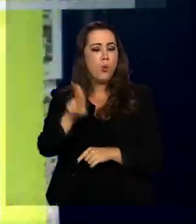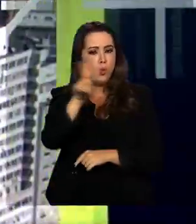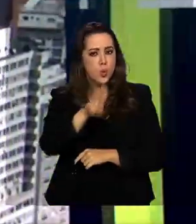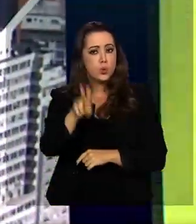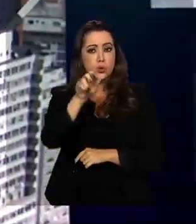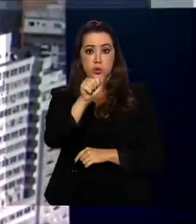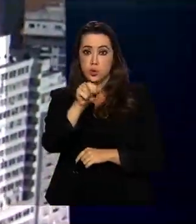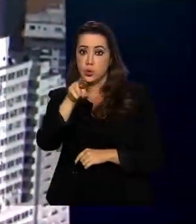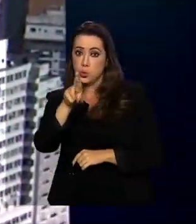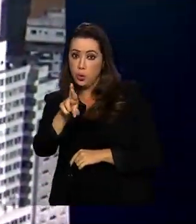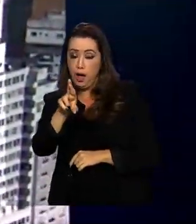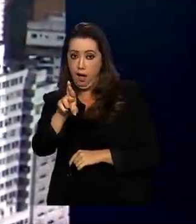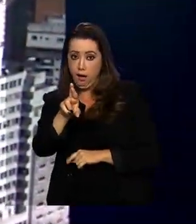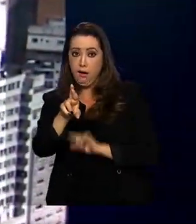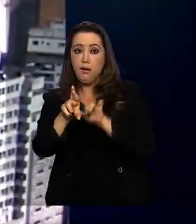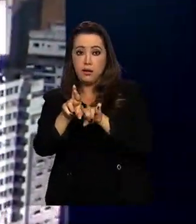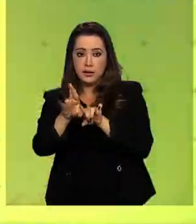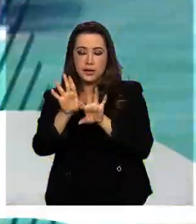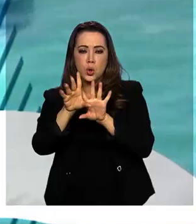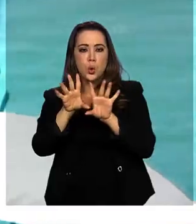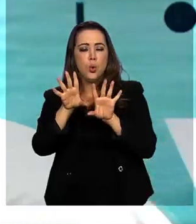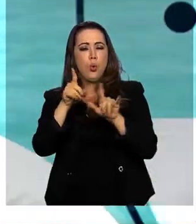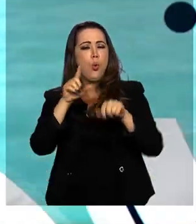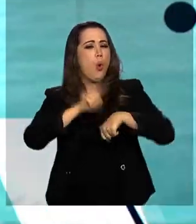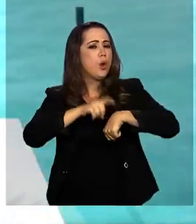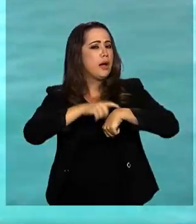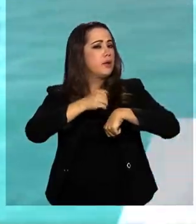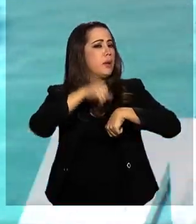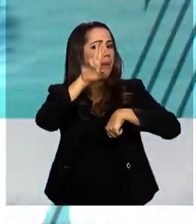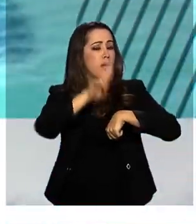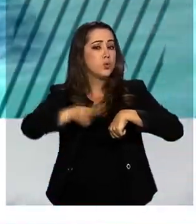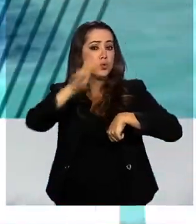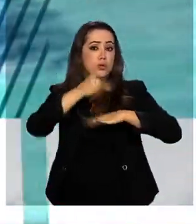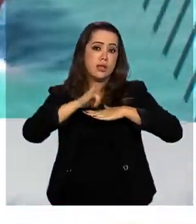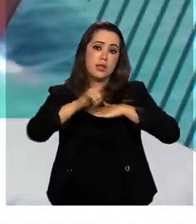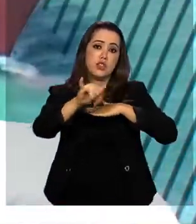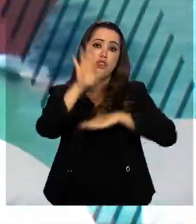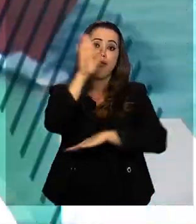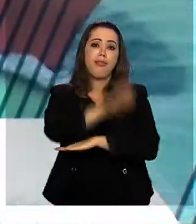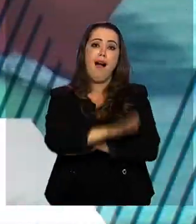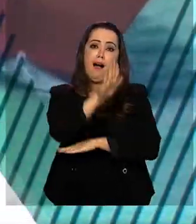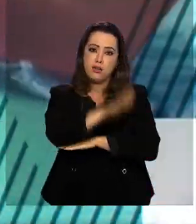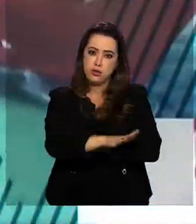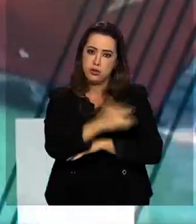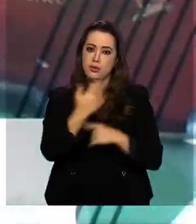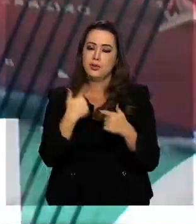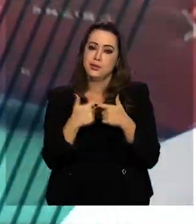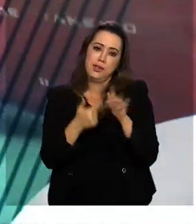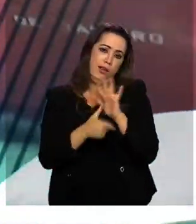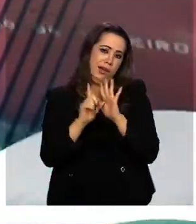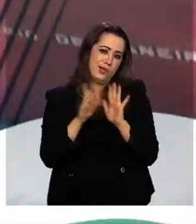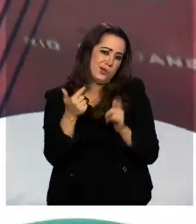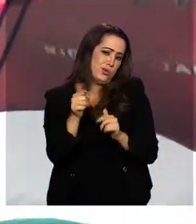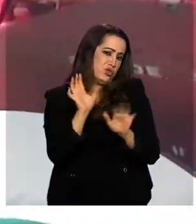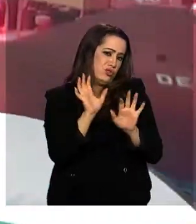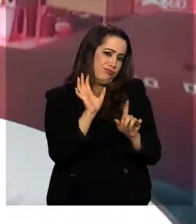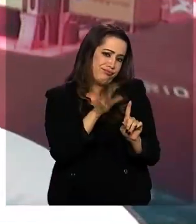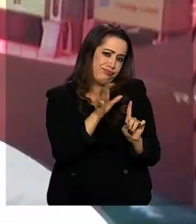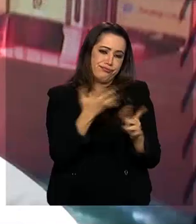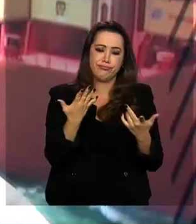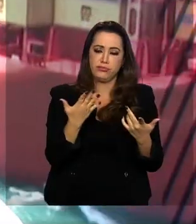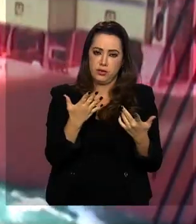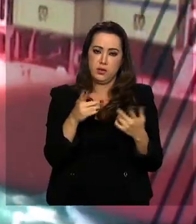período de maior consumo de energia foi deslocado para o período da tarde, quando o horário de verão não tinha influência. Segundo a